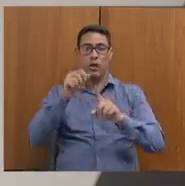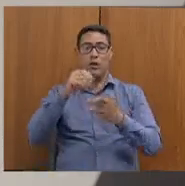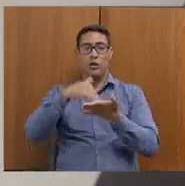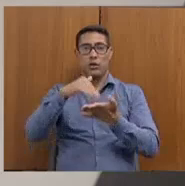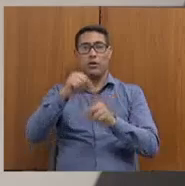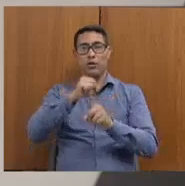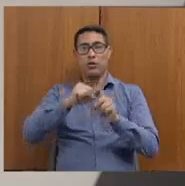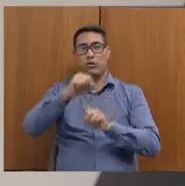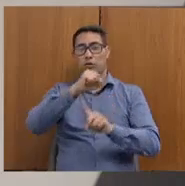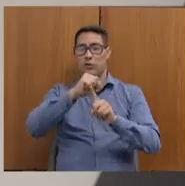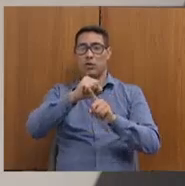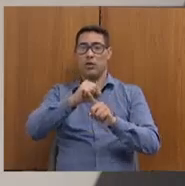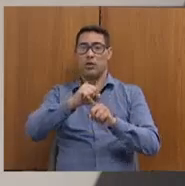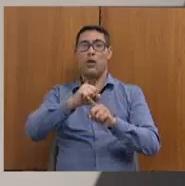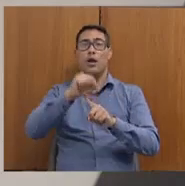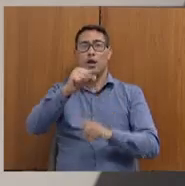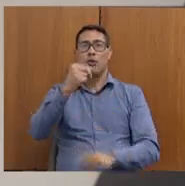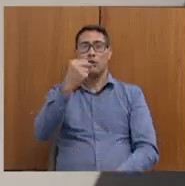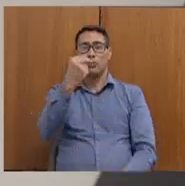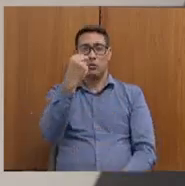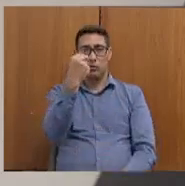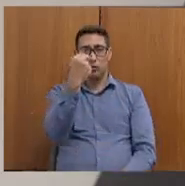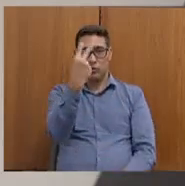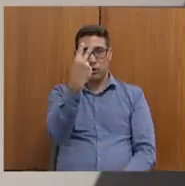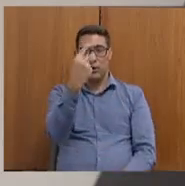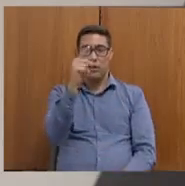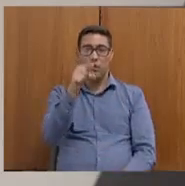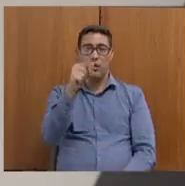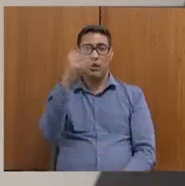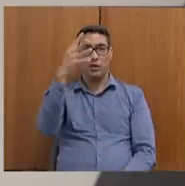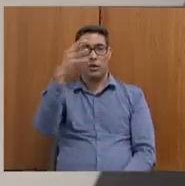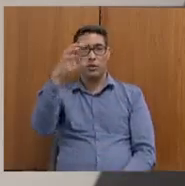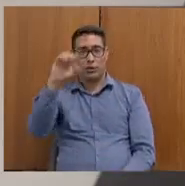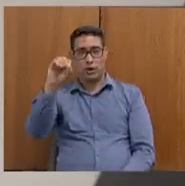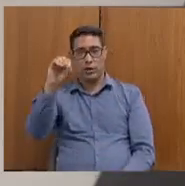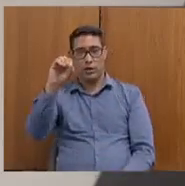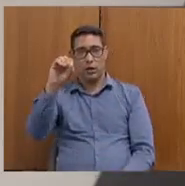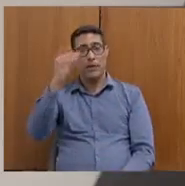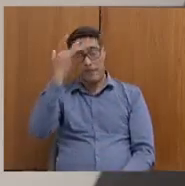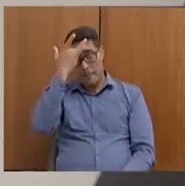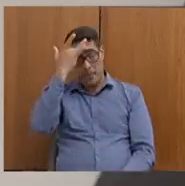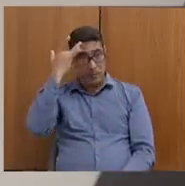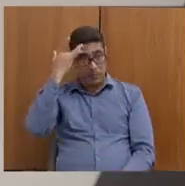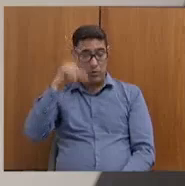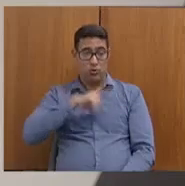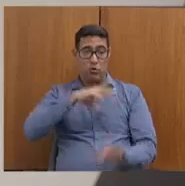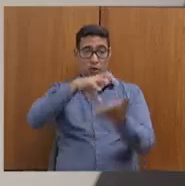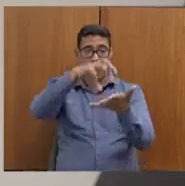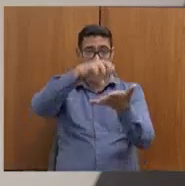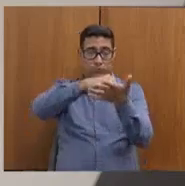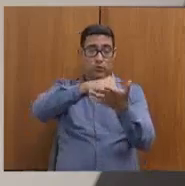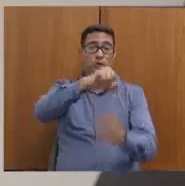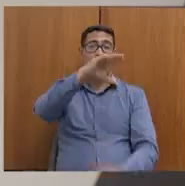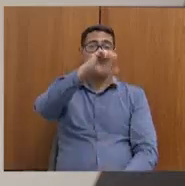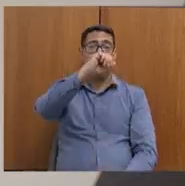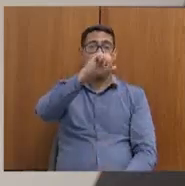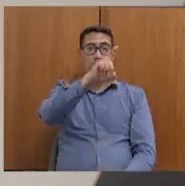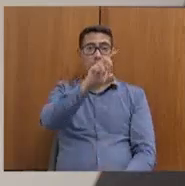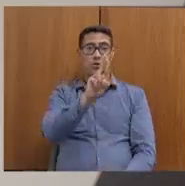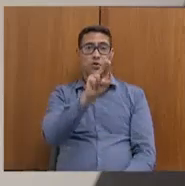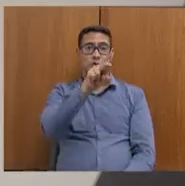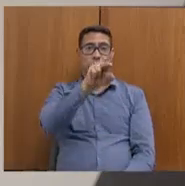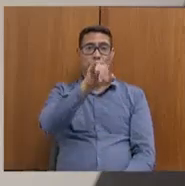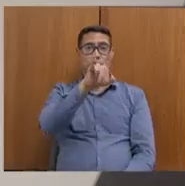custa para o Estado de Minas Gerais cada pessoa inscrita no Cade Único. R 2,40. Eu pergunto, quanto